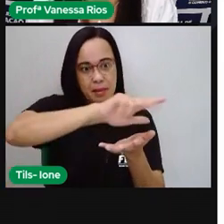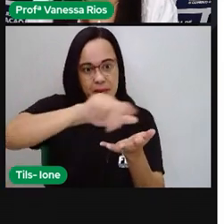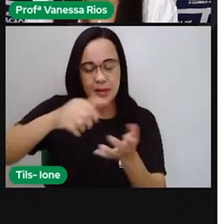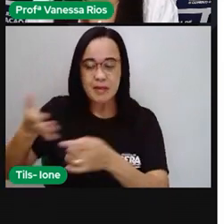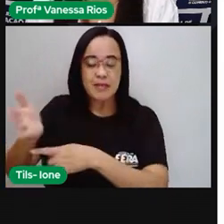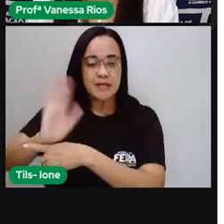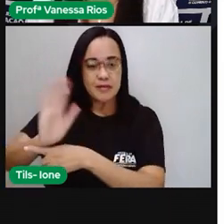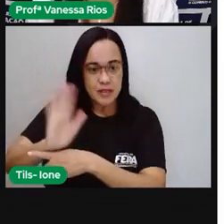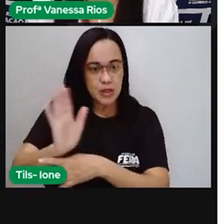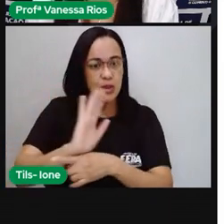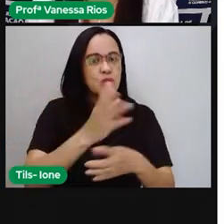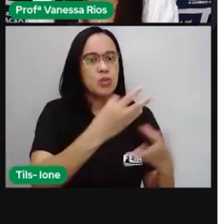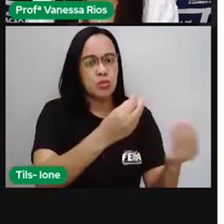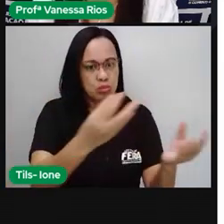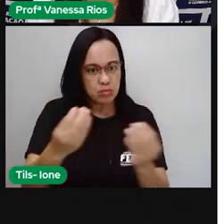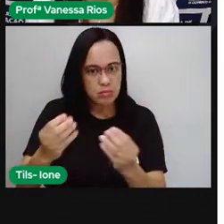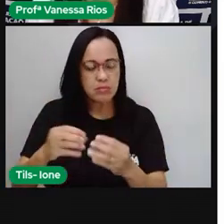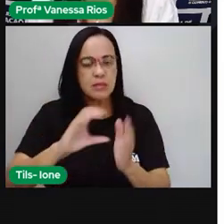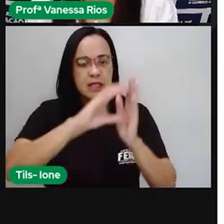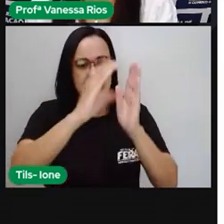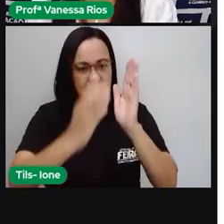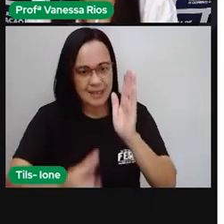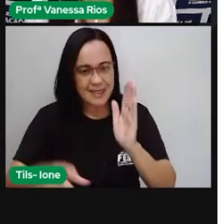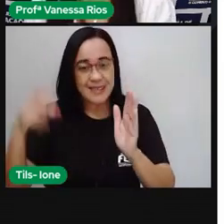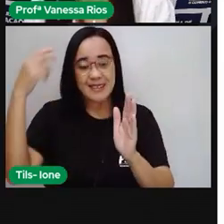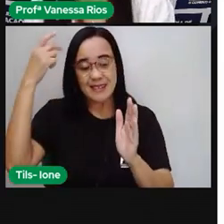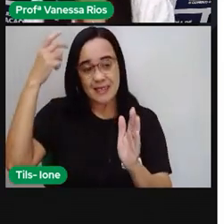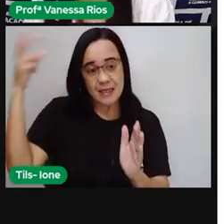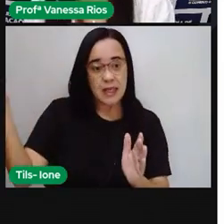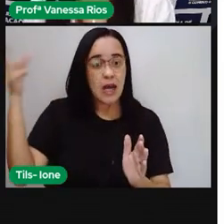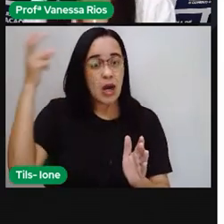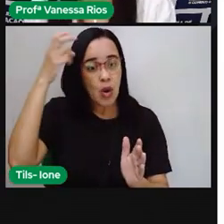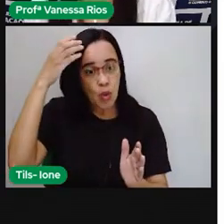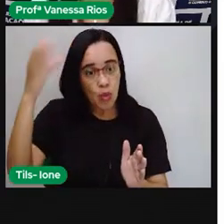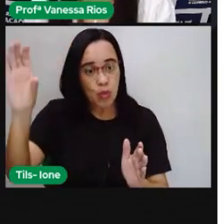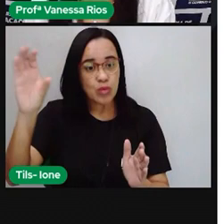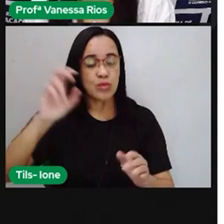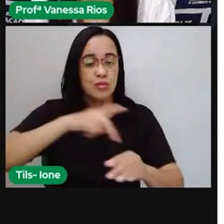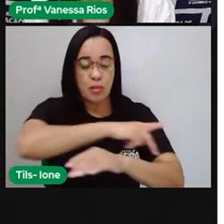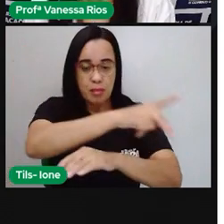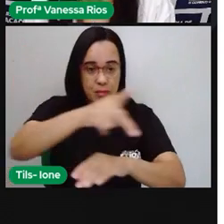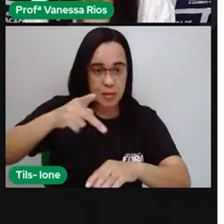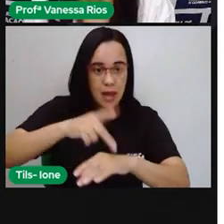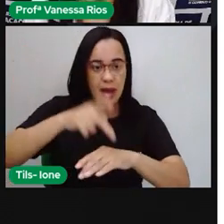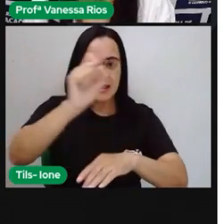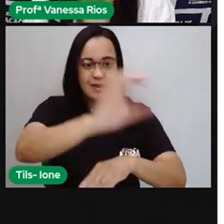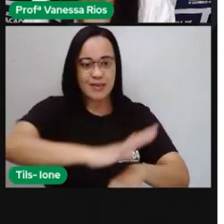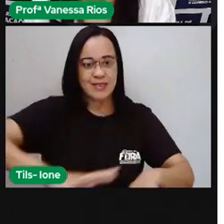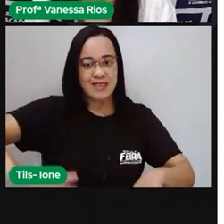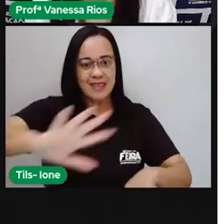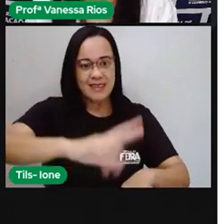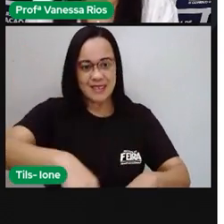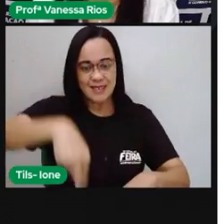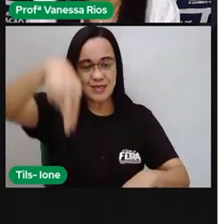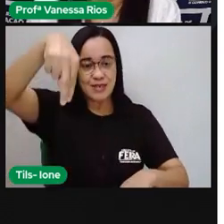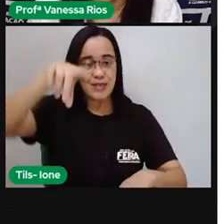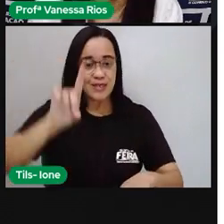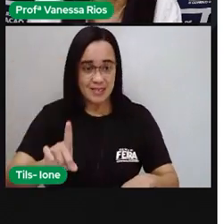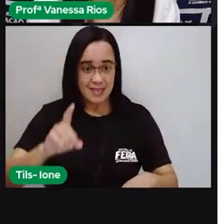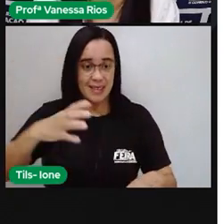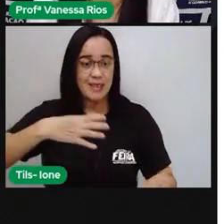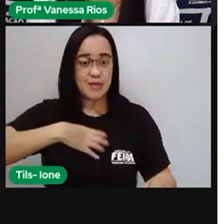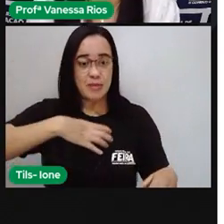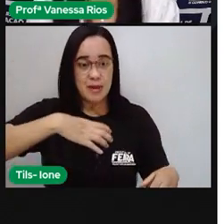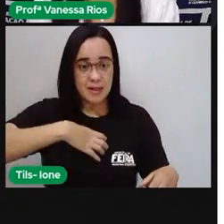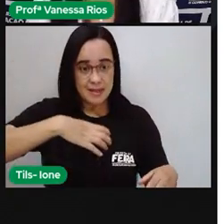aí as características culturais do nosso país, da nossa região nordeste, da Bahia,